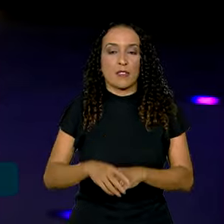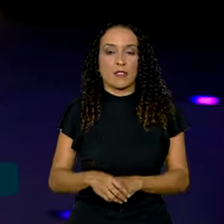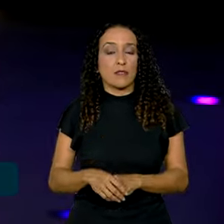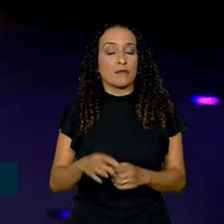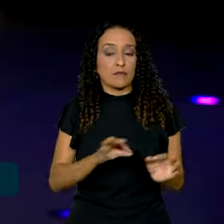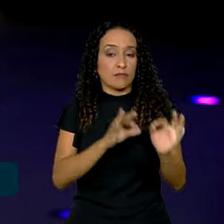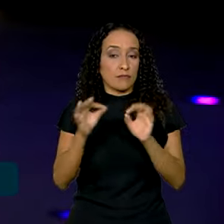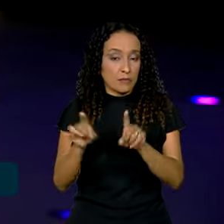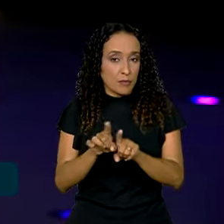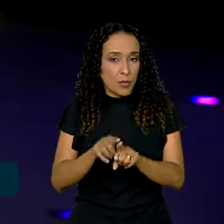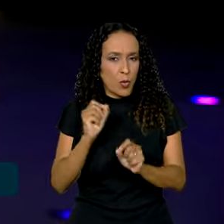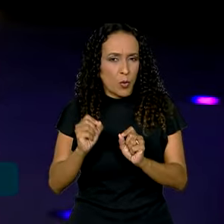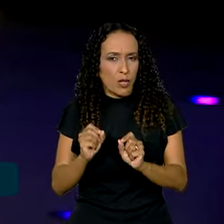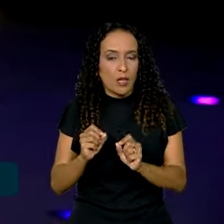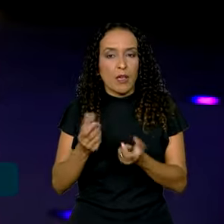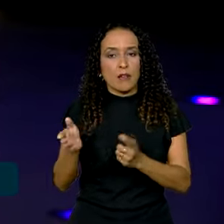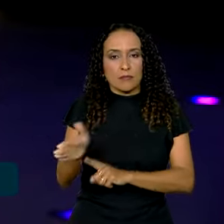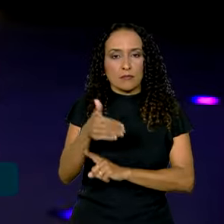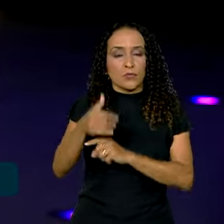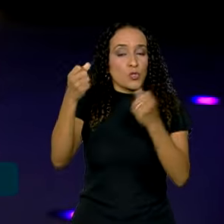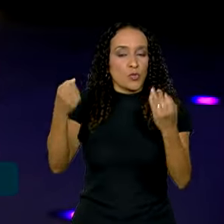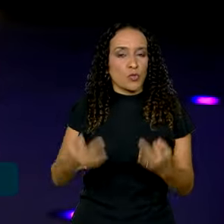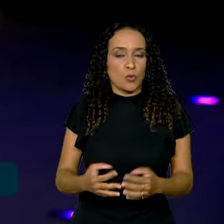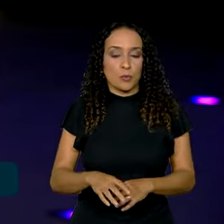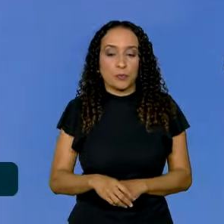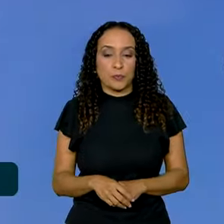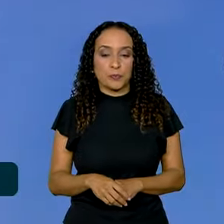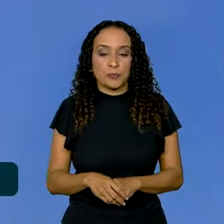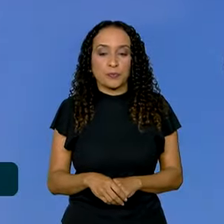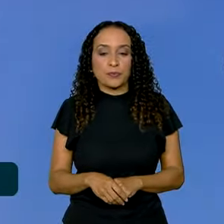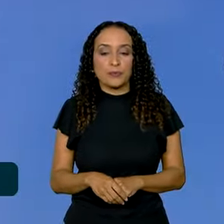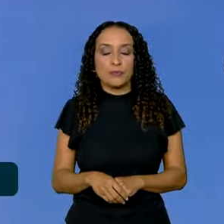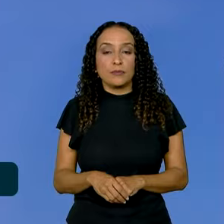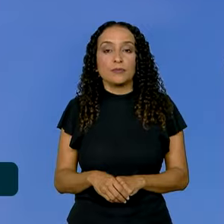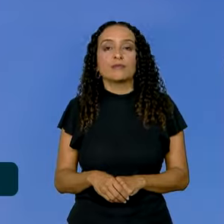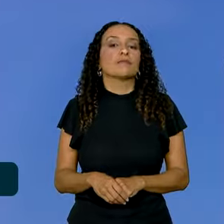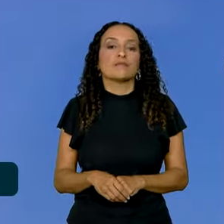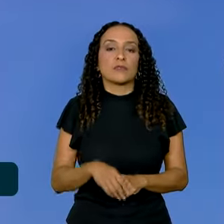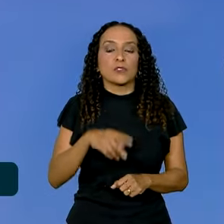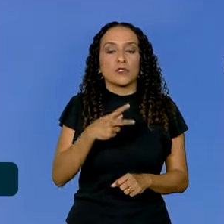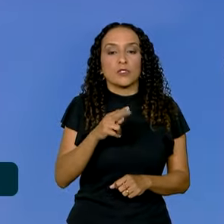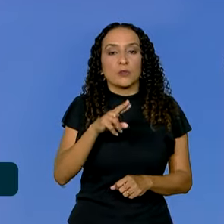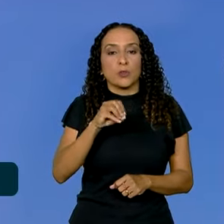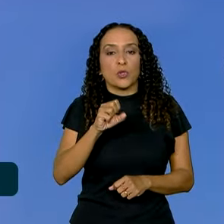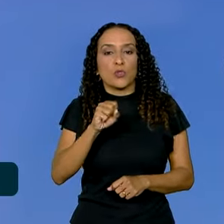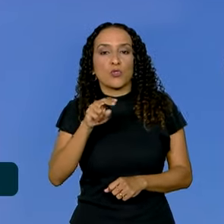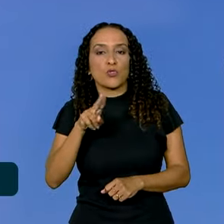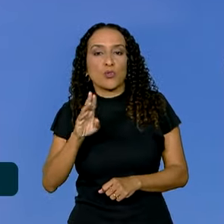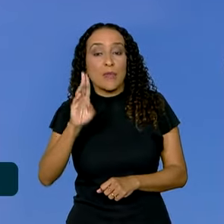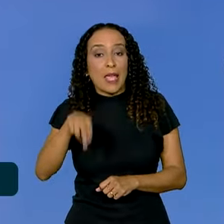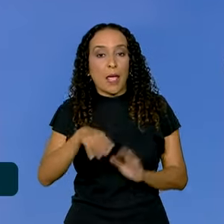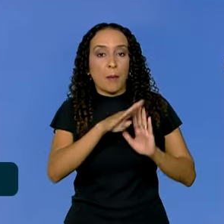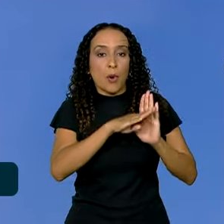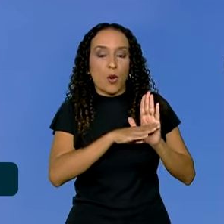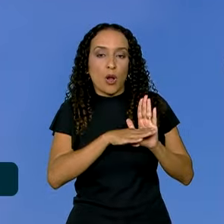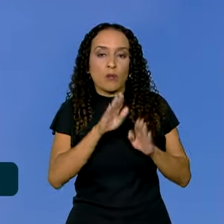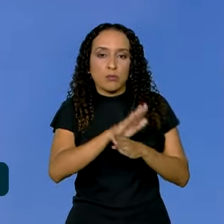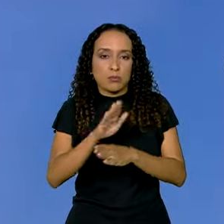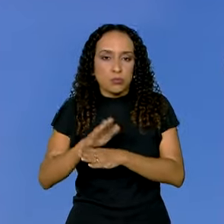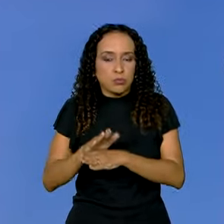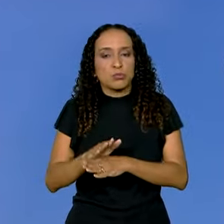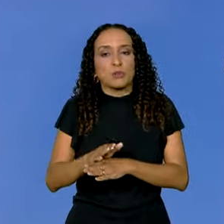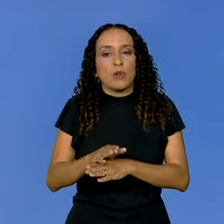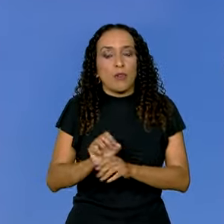Vamos assistir também o que disse a embaixadora sobre isso. O PROSUB é um programa de cooperação em